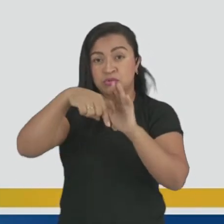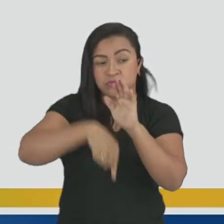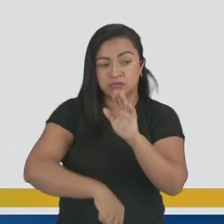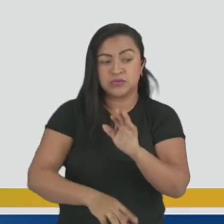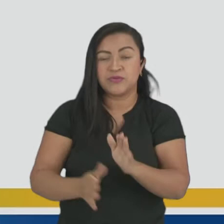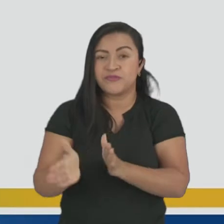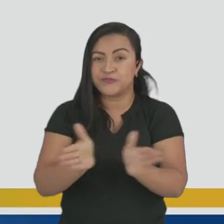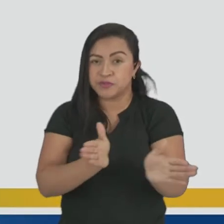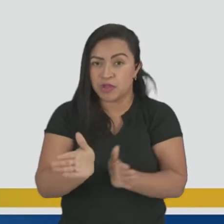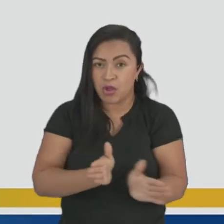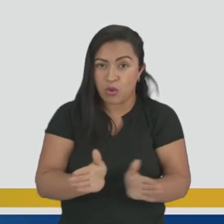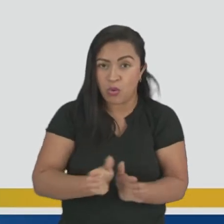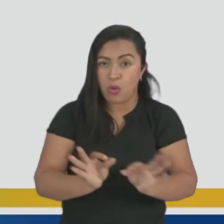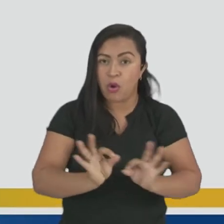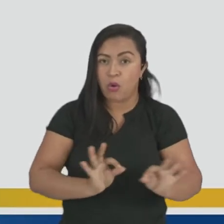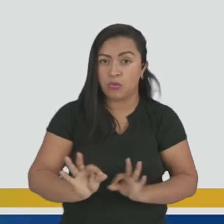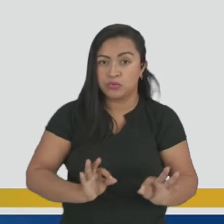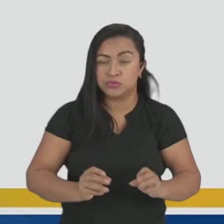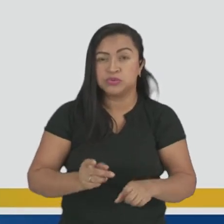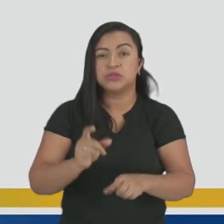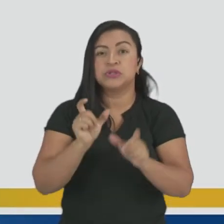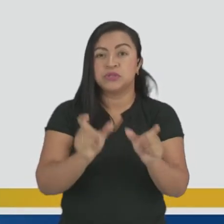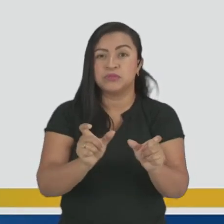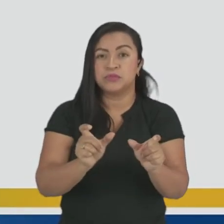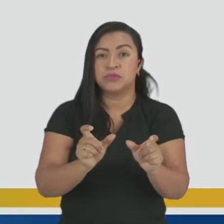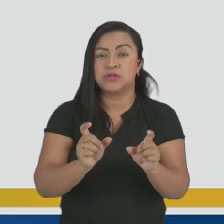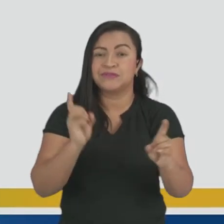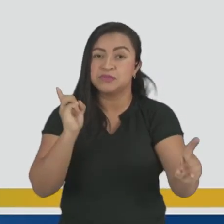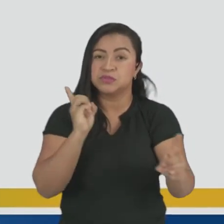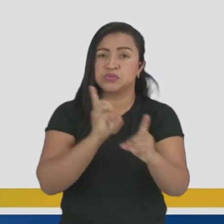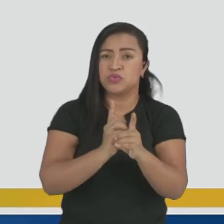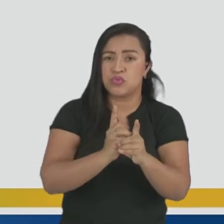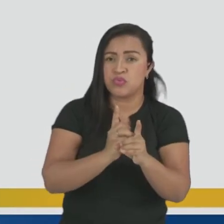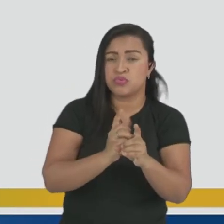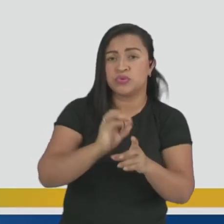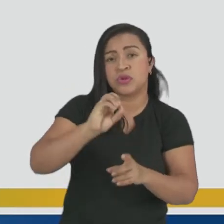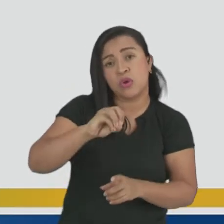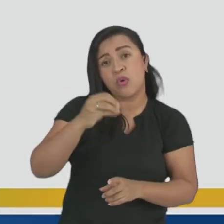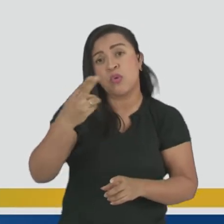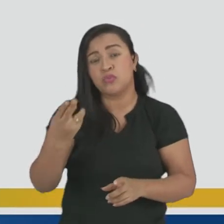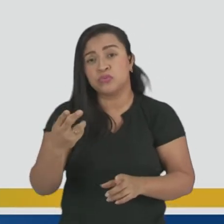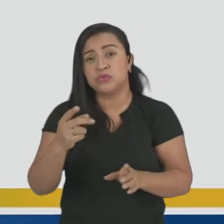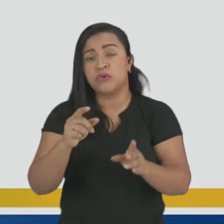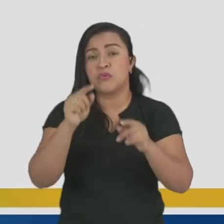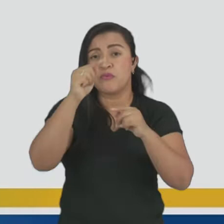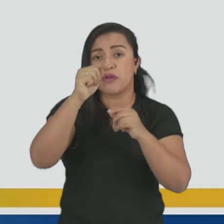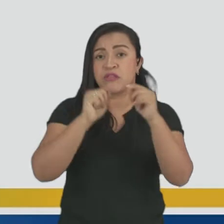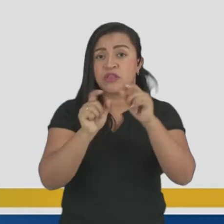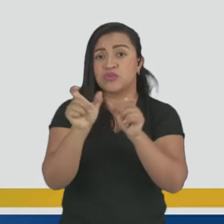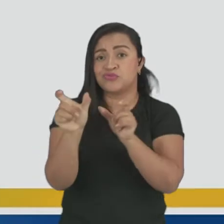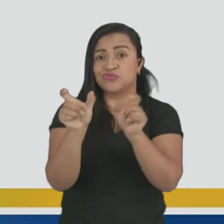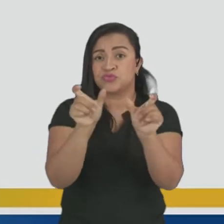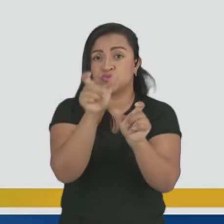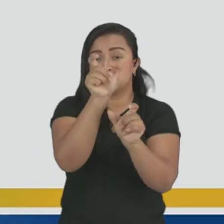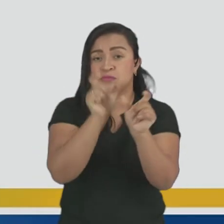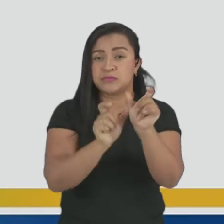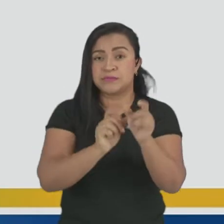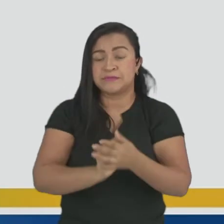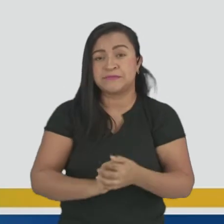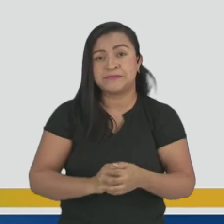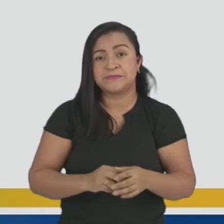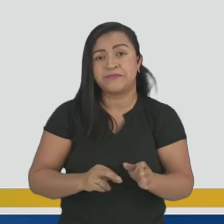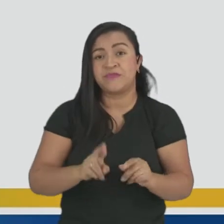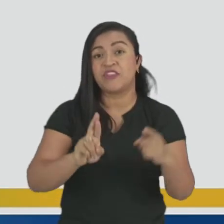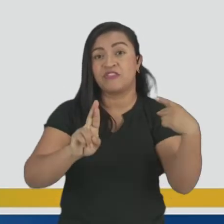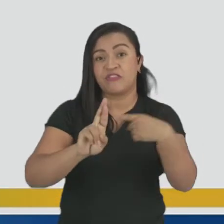rapidamente se a palavra que estamos procurando se encontra ou não entre essas duas palavras de referência. Olha